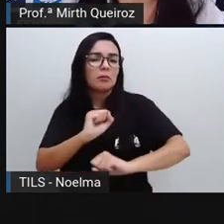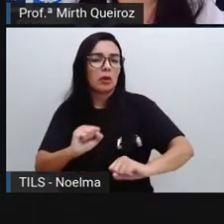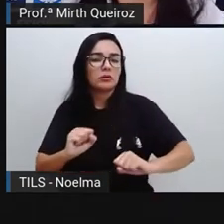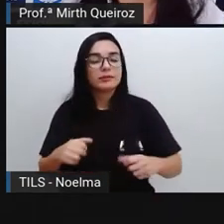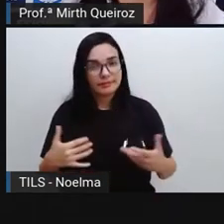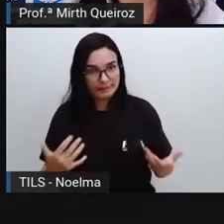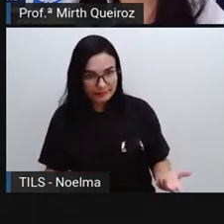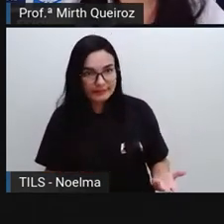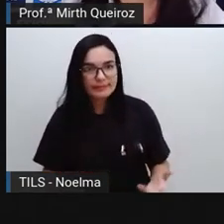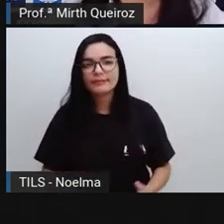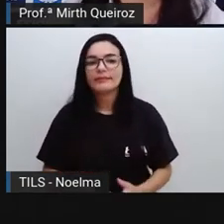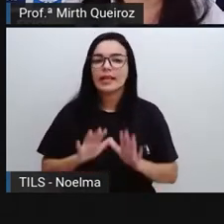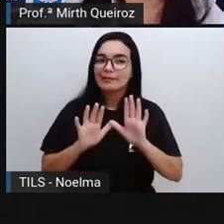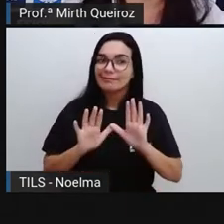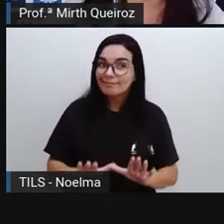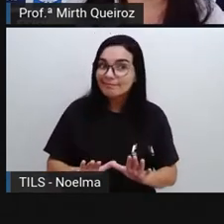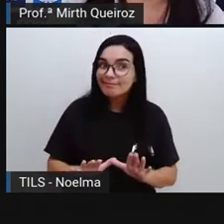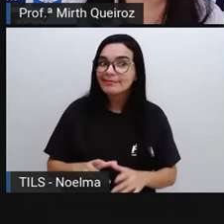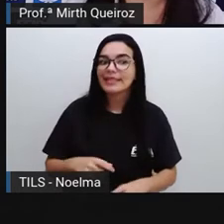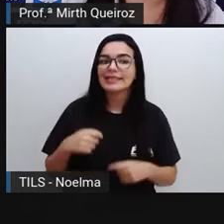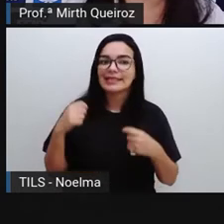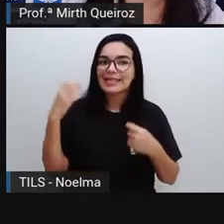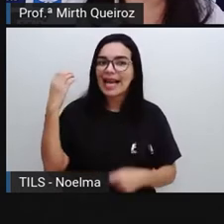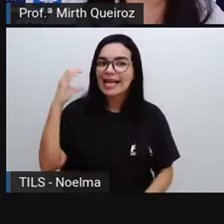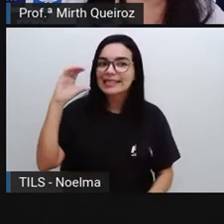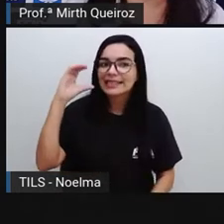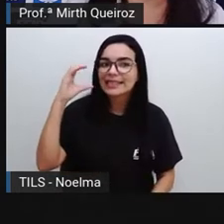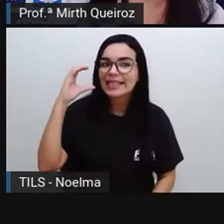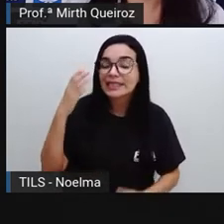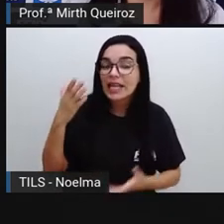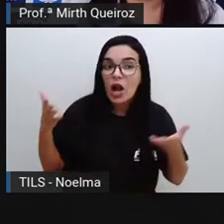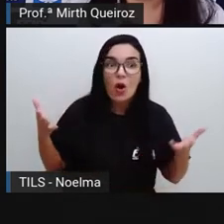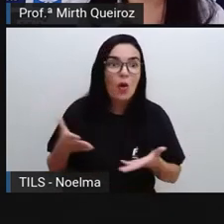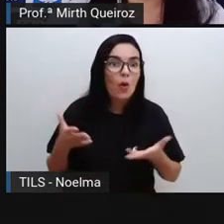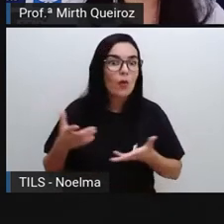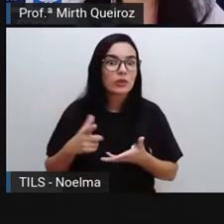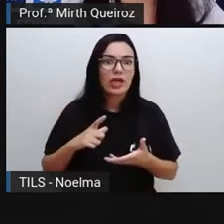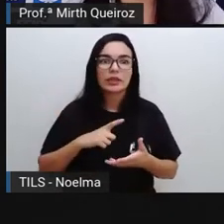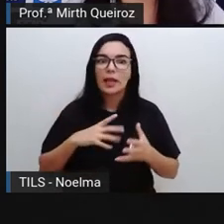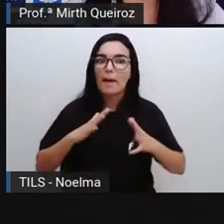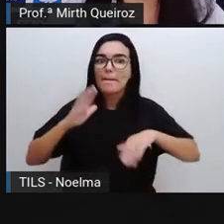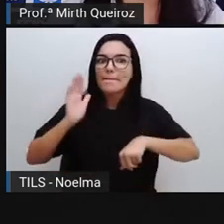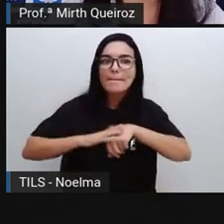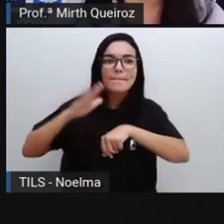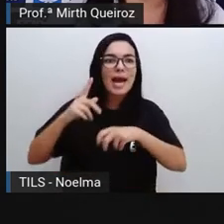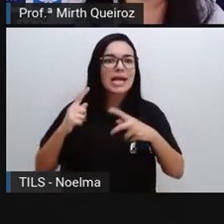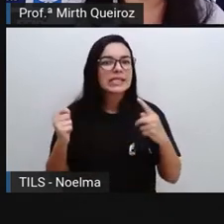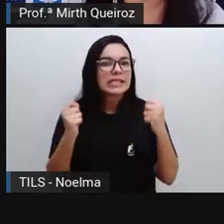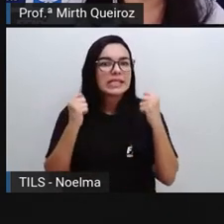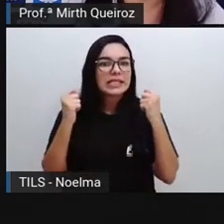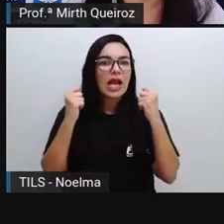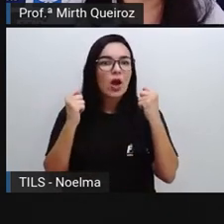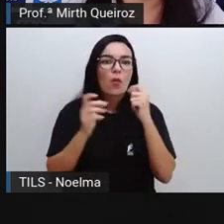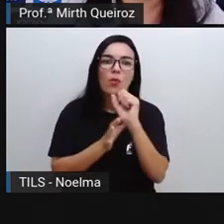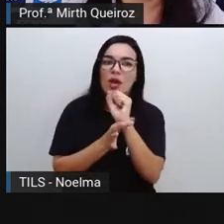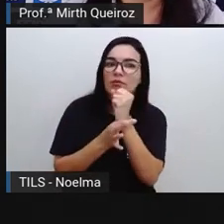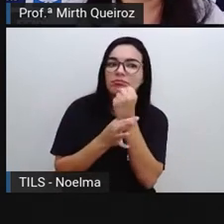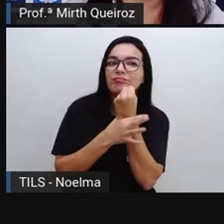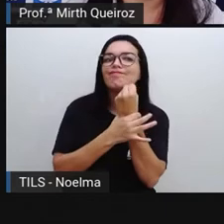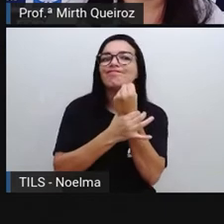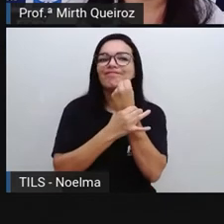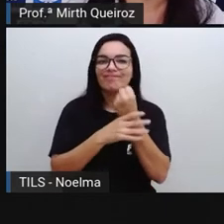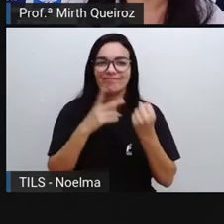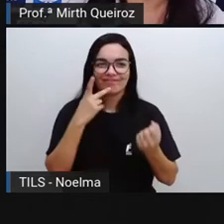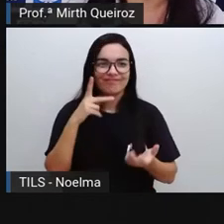tipo de teste. Mas a ciência hoje, ela é bem mais segura se a gente for comparar aquele período, né?